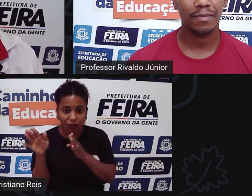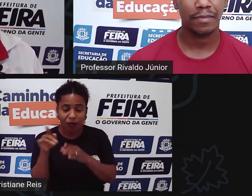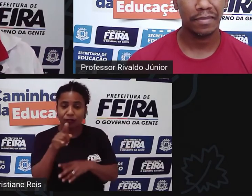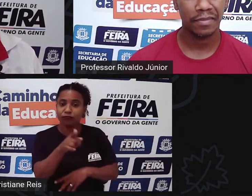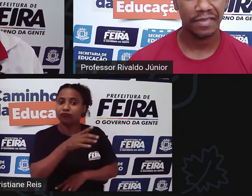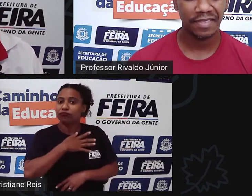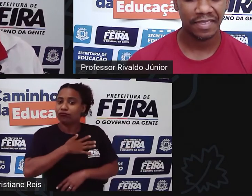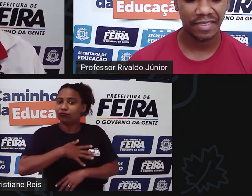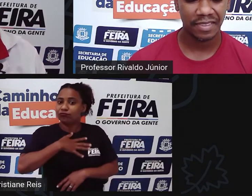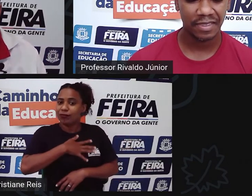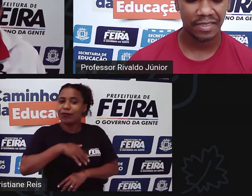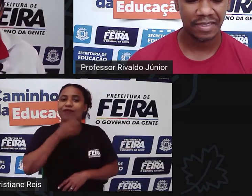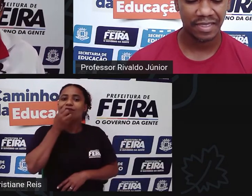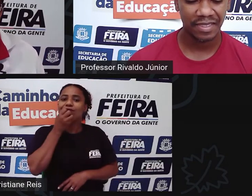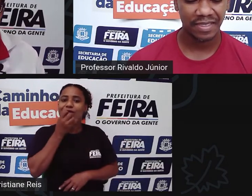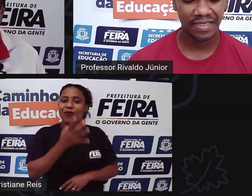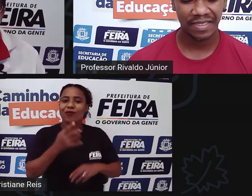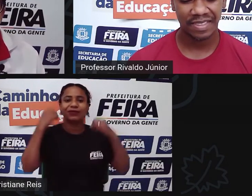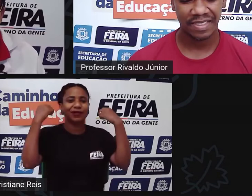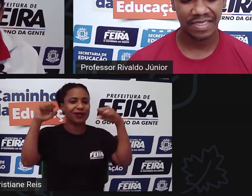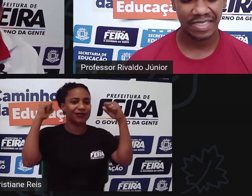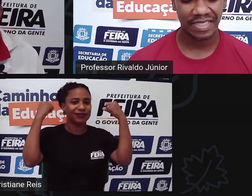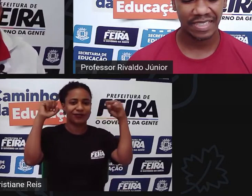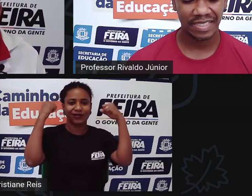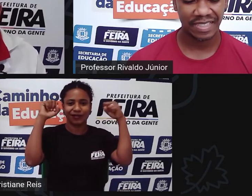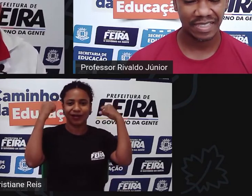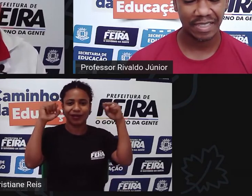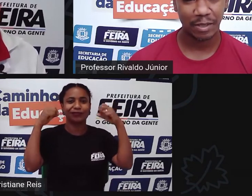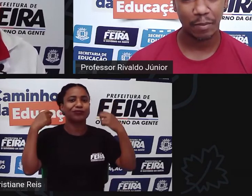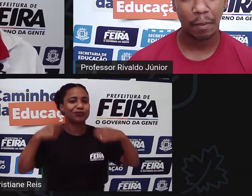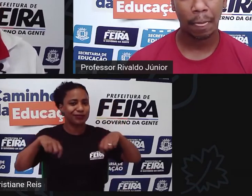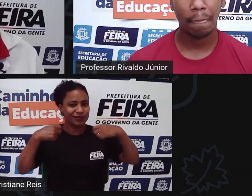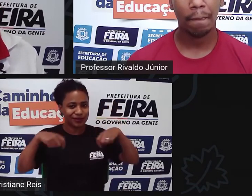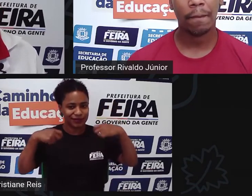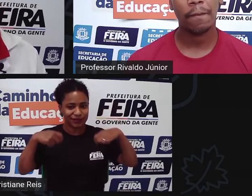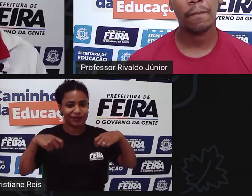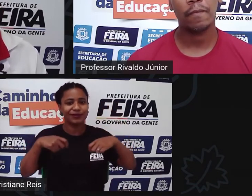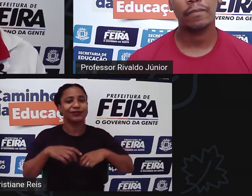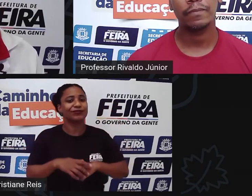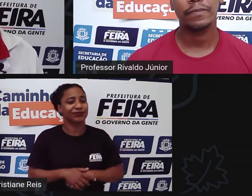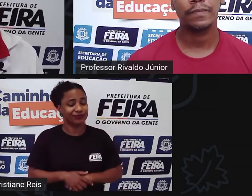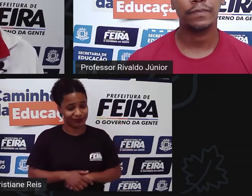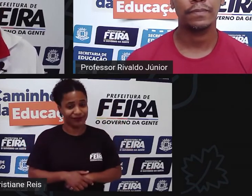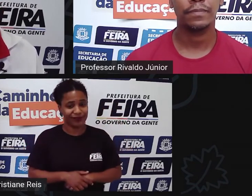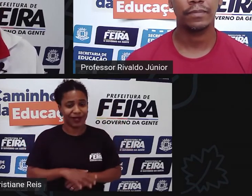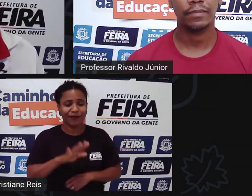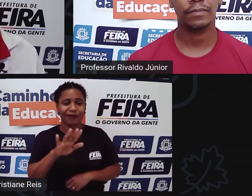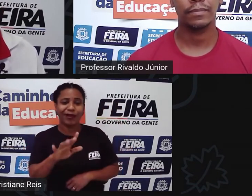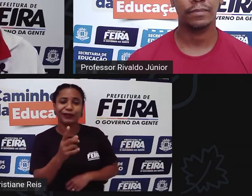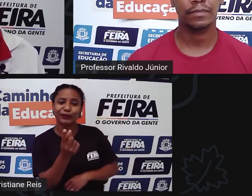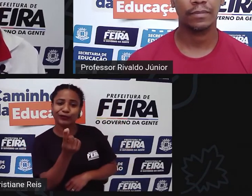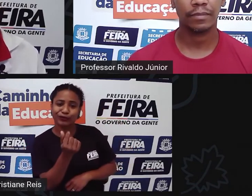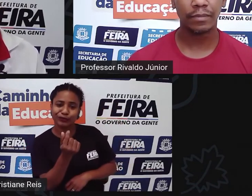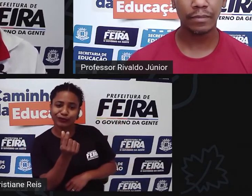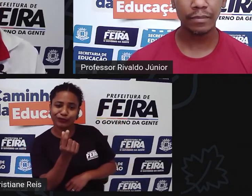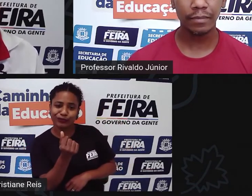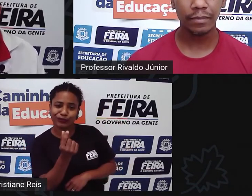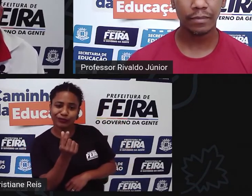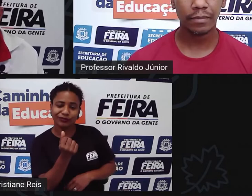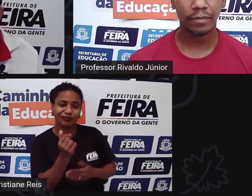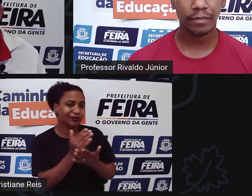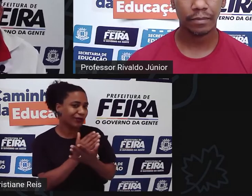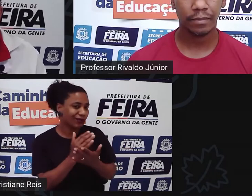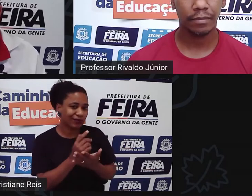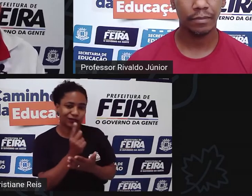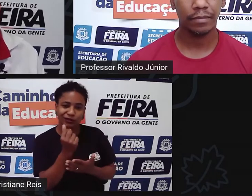fazer exercício físico mas a gente sabe que a condição para para muitas pessoas é complicado né muita gente não